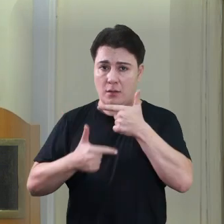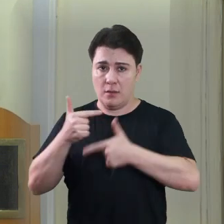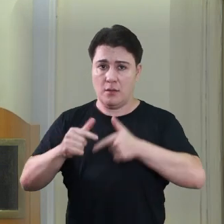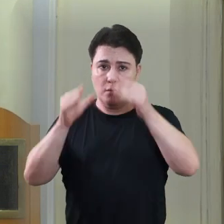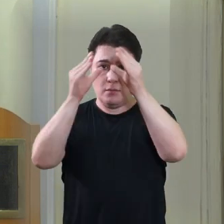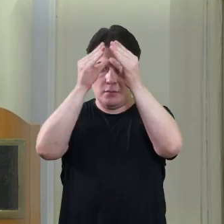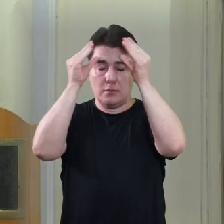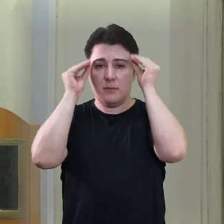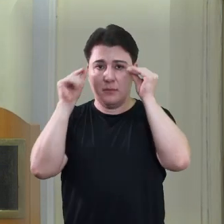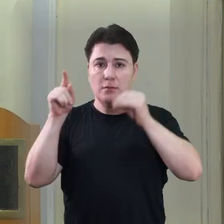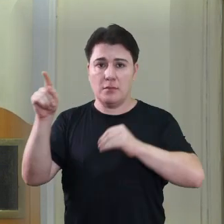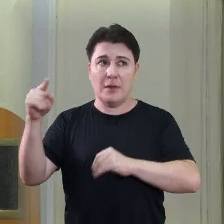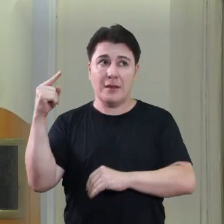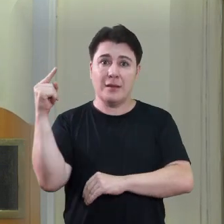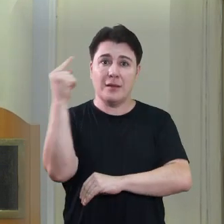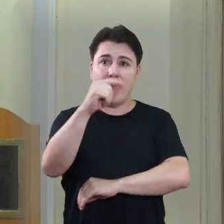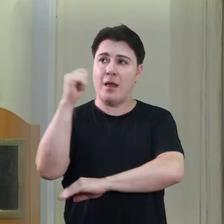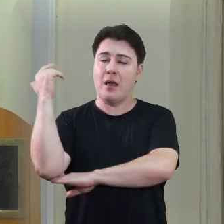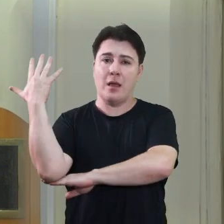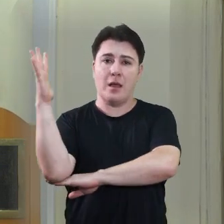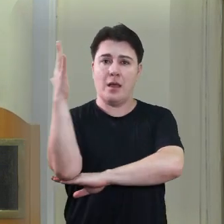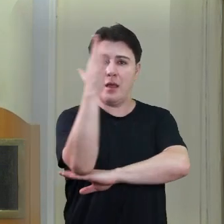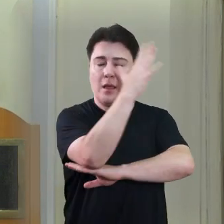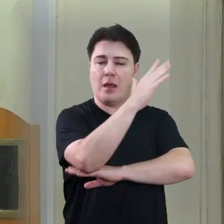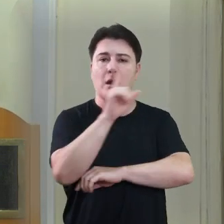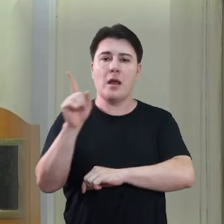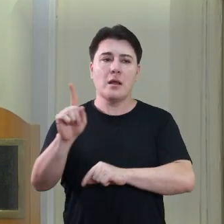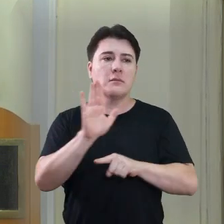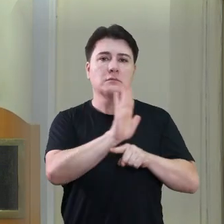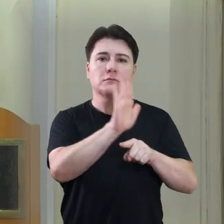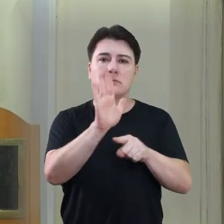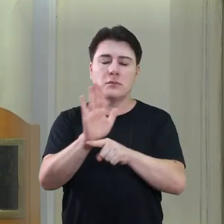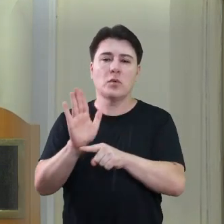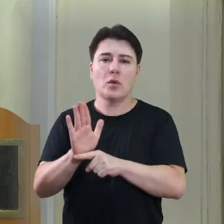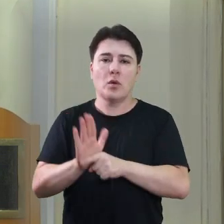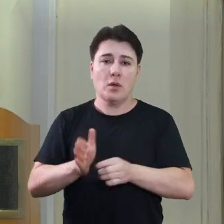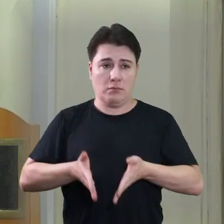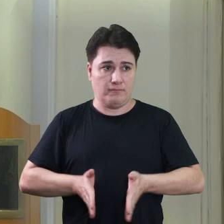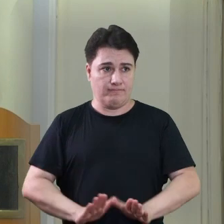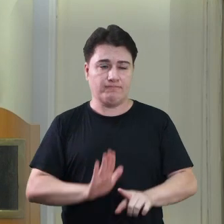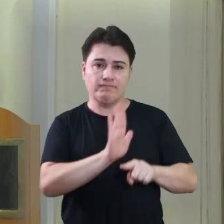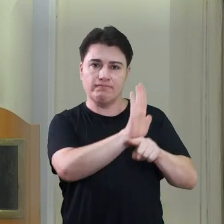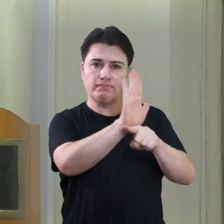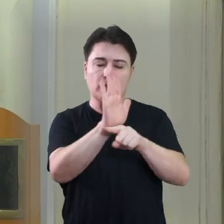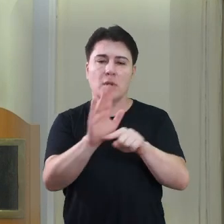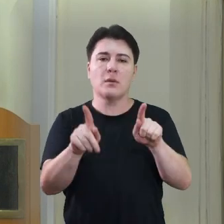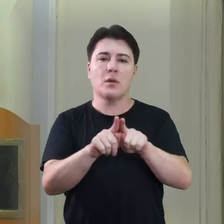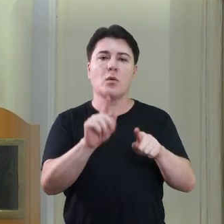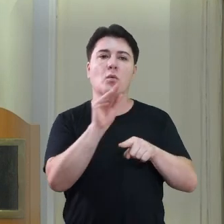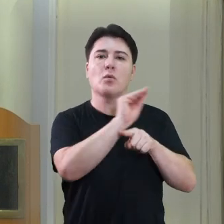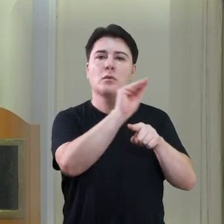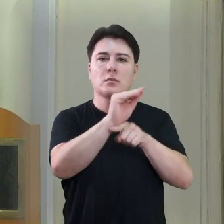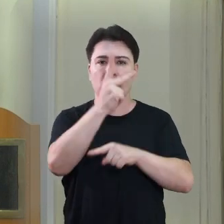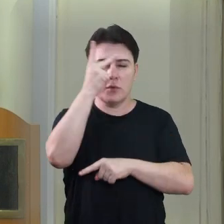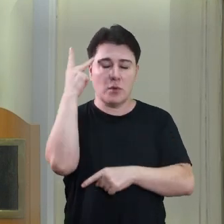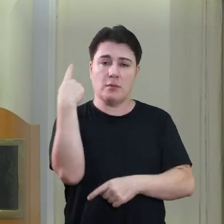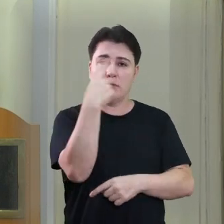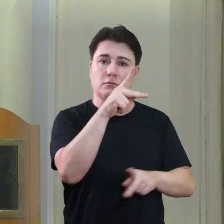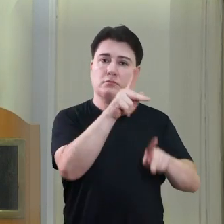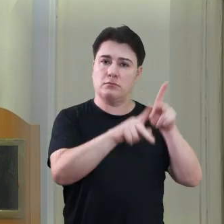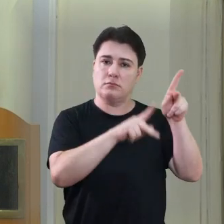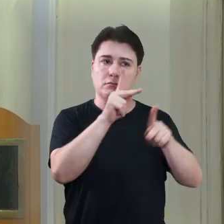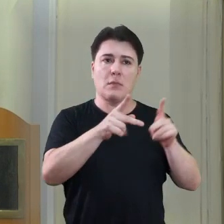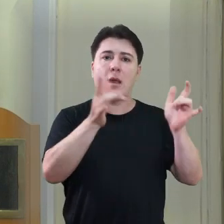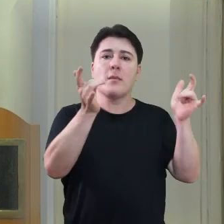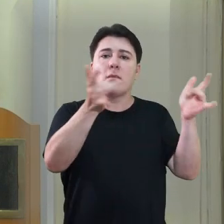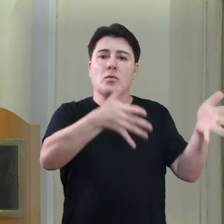enfermeira, no meio da selva, fazendo partos dos ribeirinhos e cuidando da saúde daquela